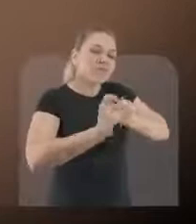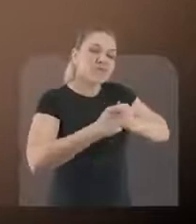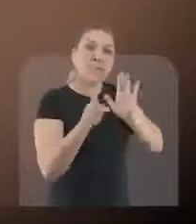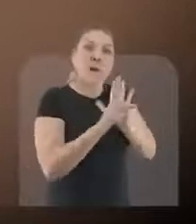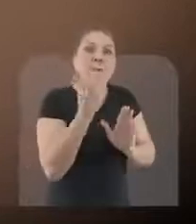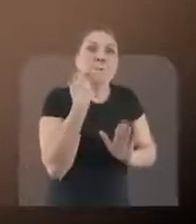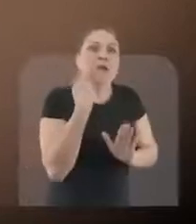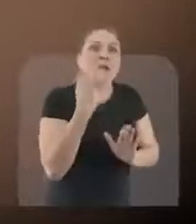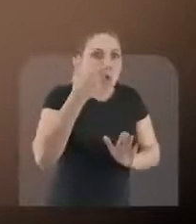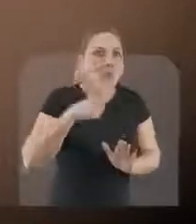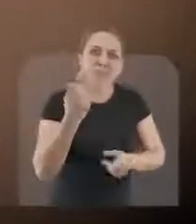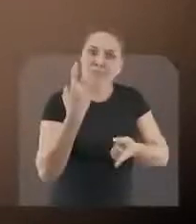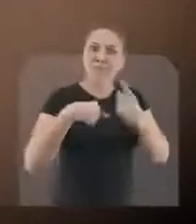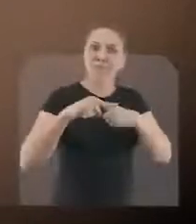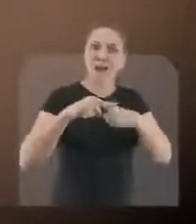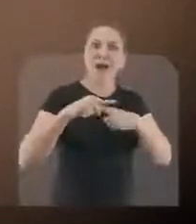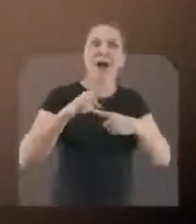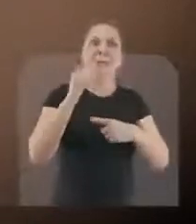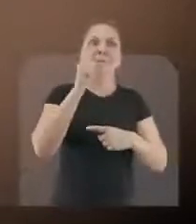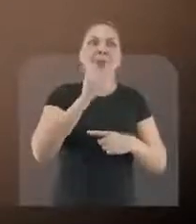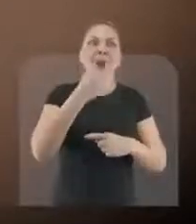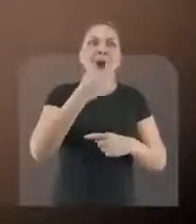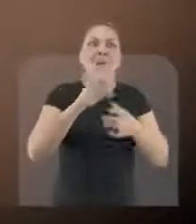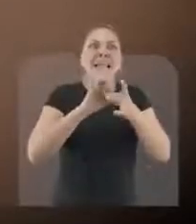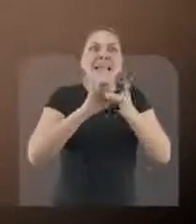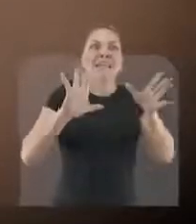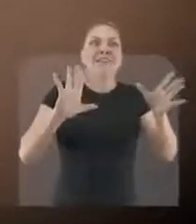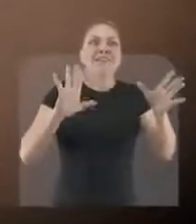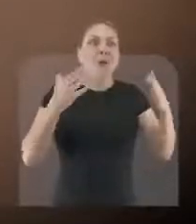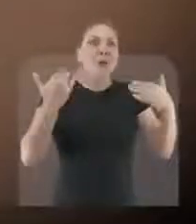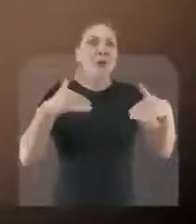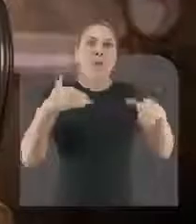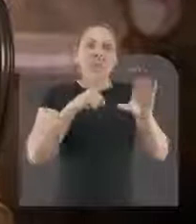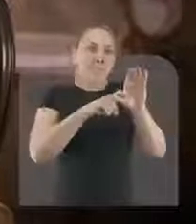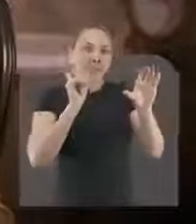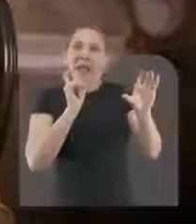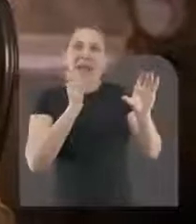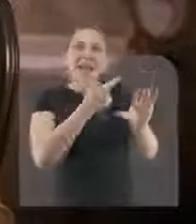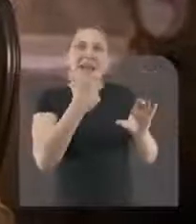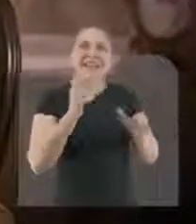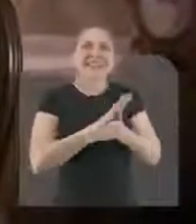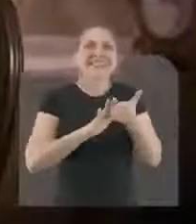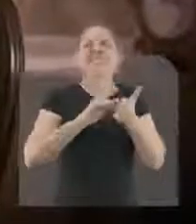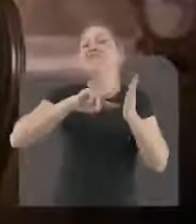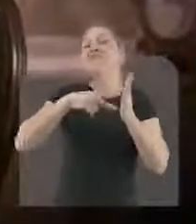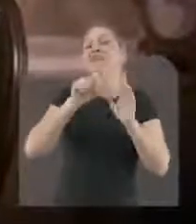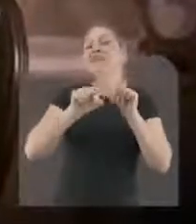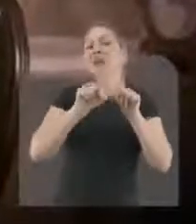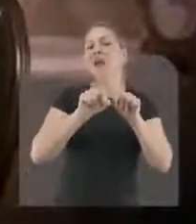pescarem. Assim, se tornaram homens e mulheres livres. Moral da história?